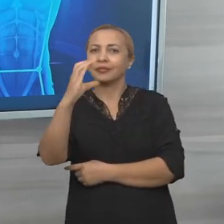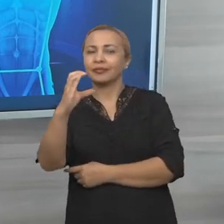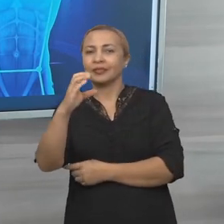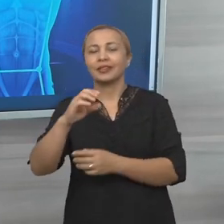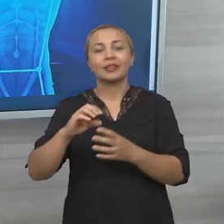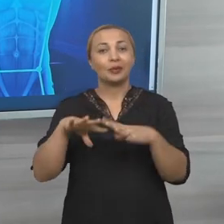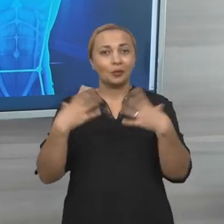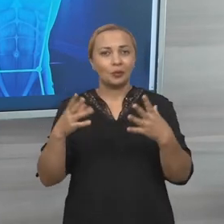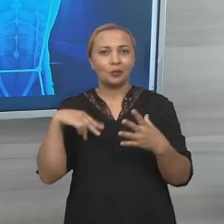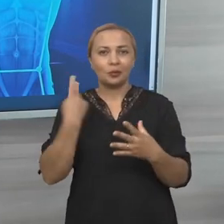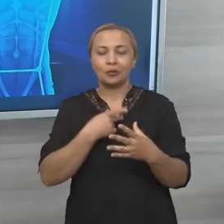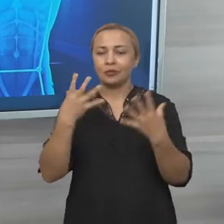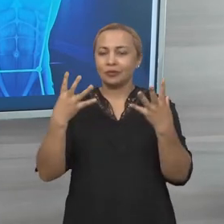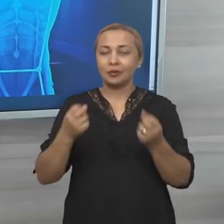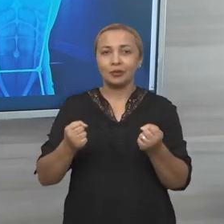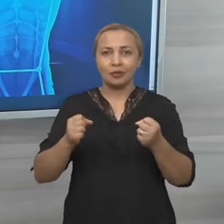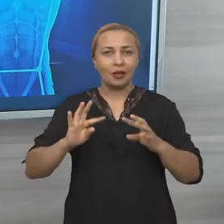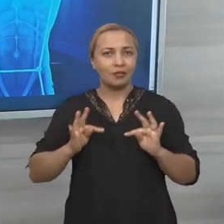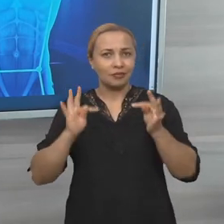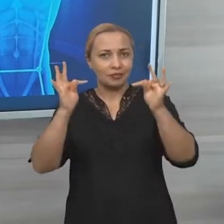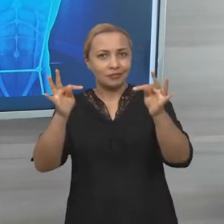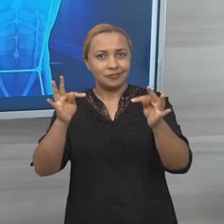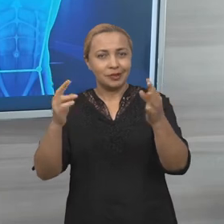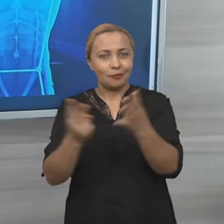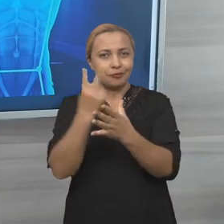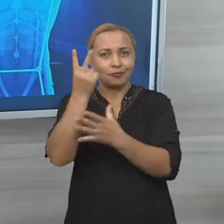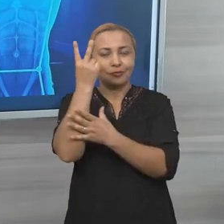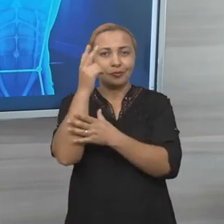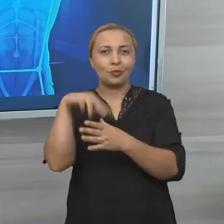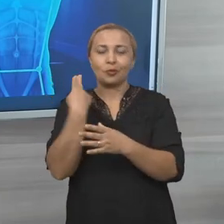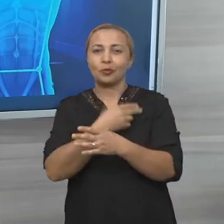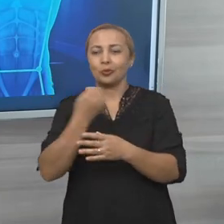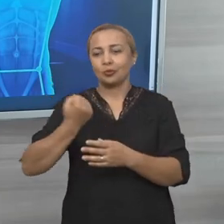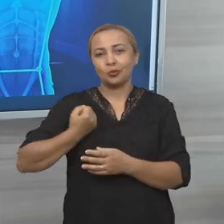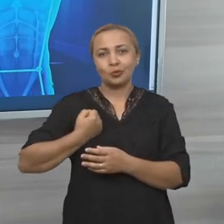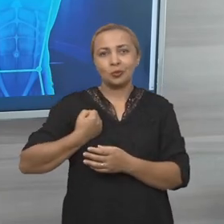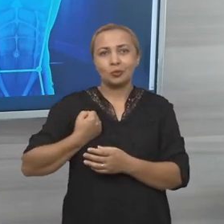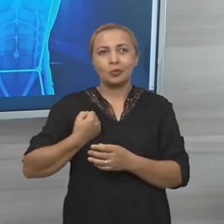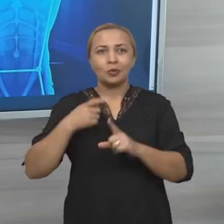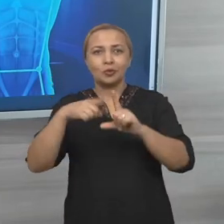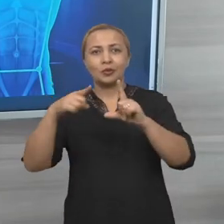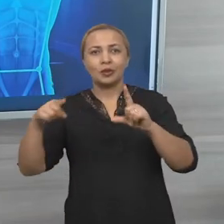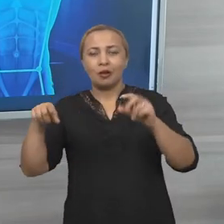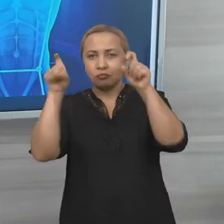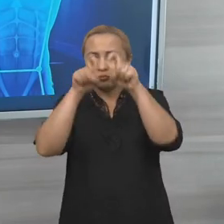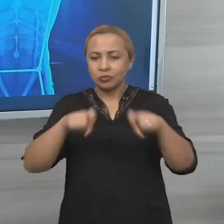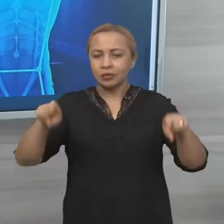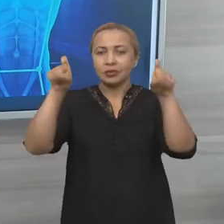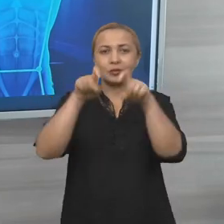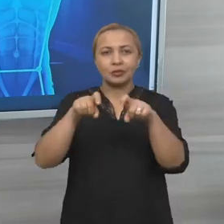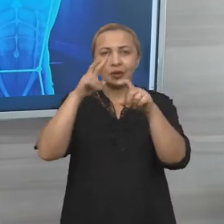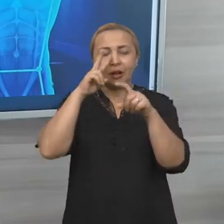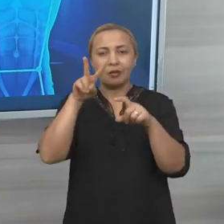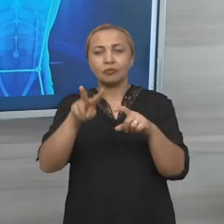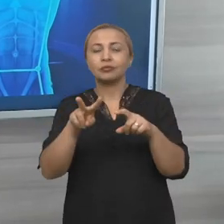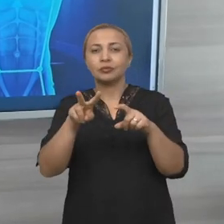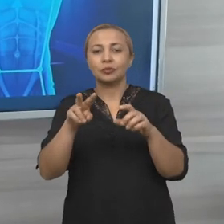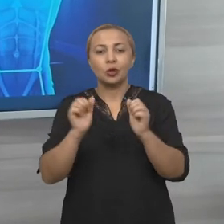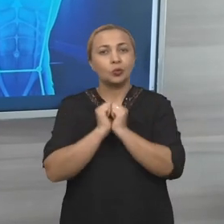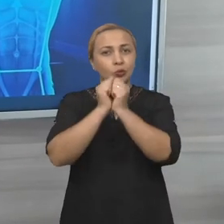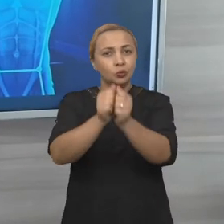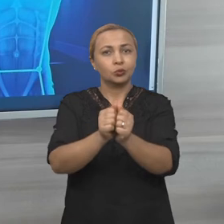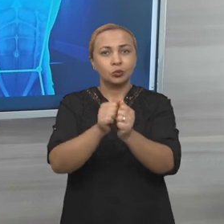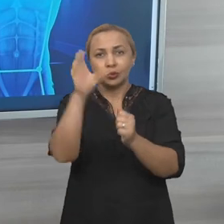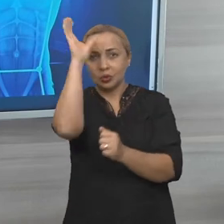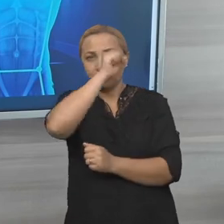momento que nós validamos a nossa tecnologia, os nossos algoritmos de visão computacional aliados